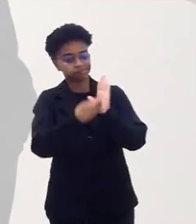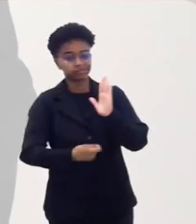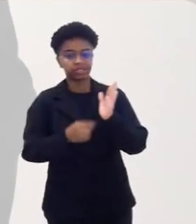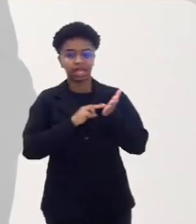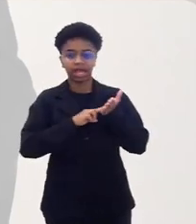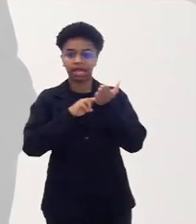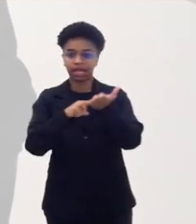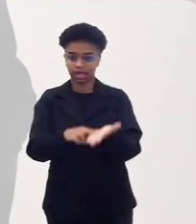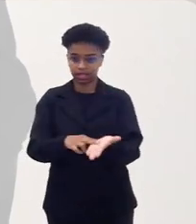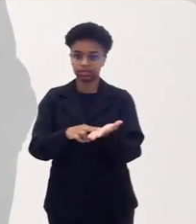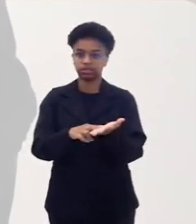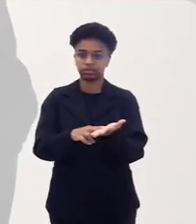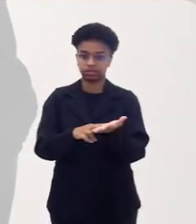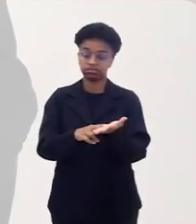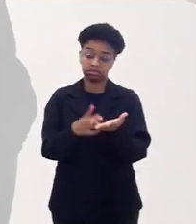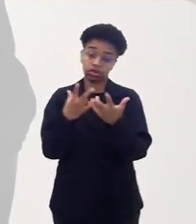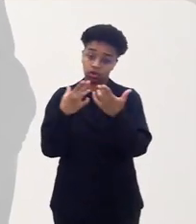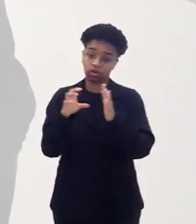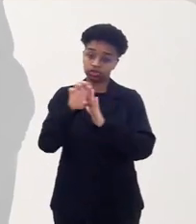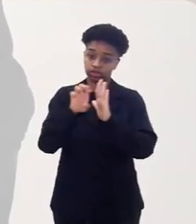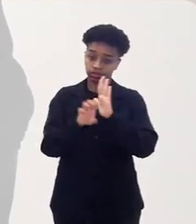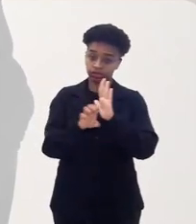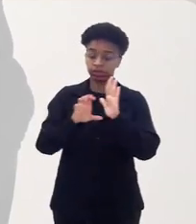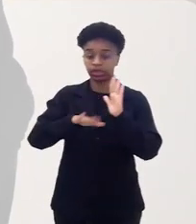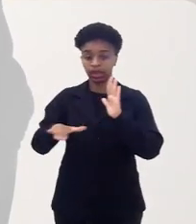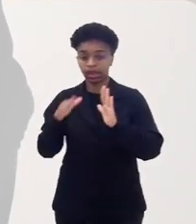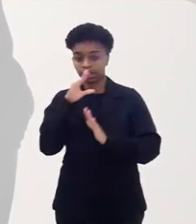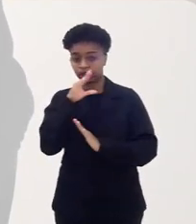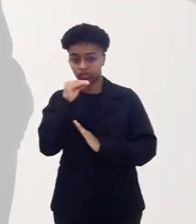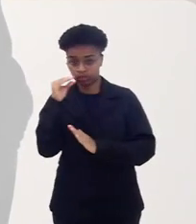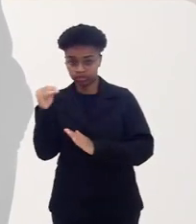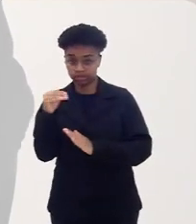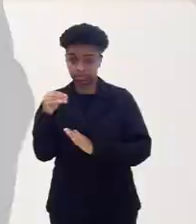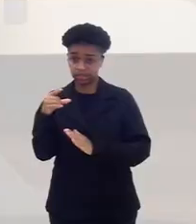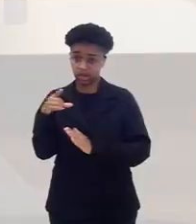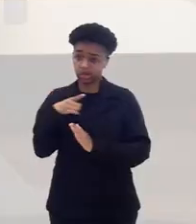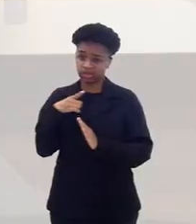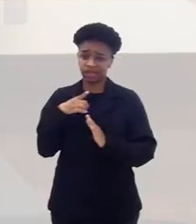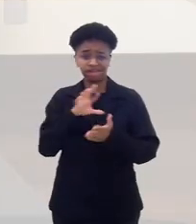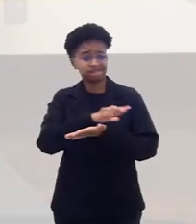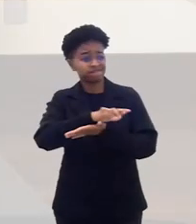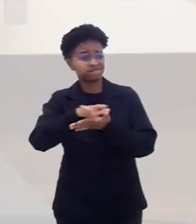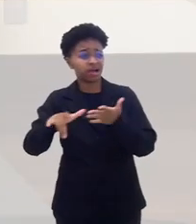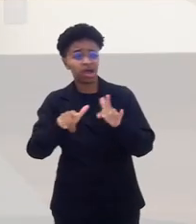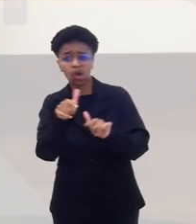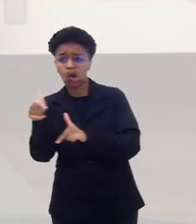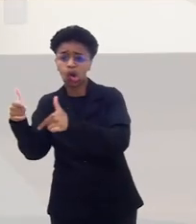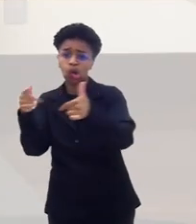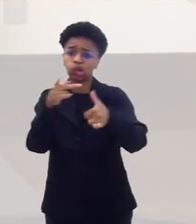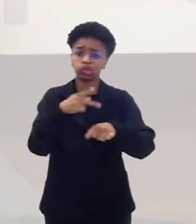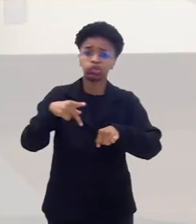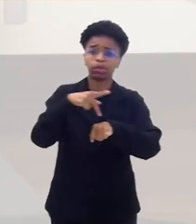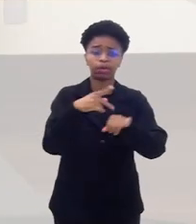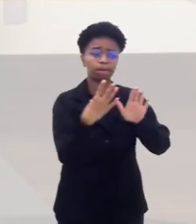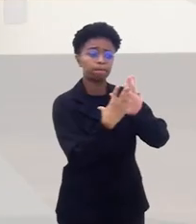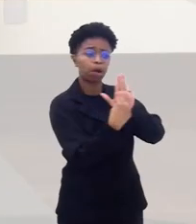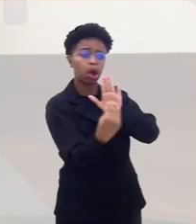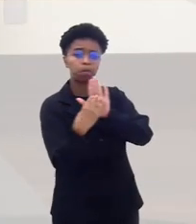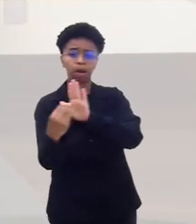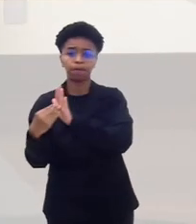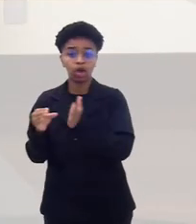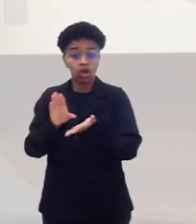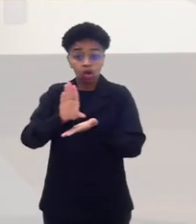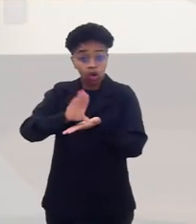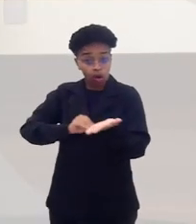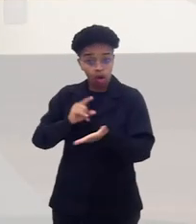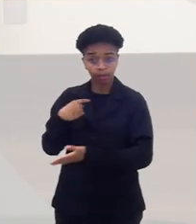foi a carta, como é a carta do Estatuto da Criança e do Adolescente, copiado por diversas nações do planeta. É